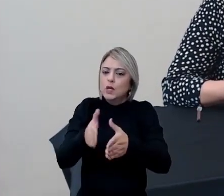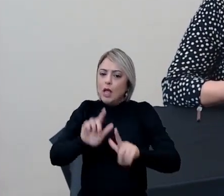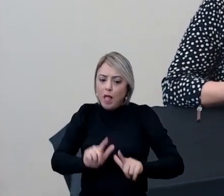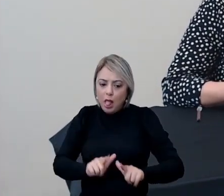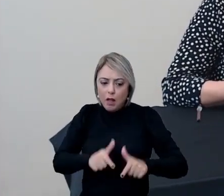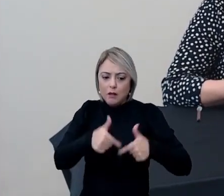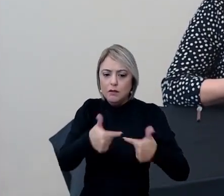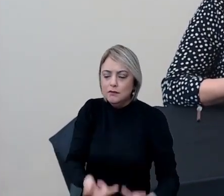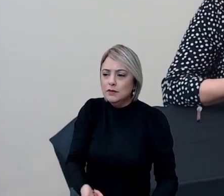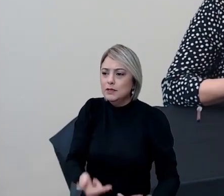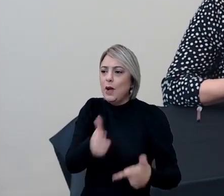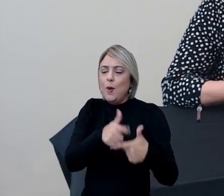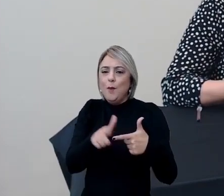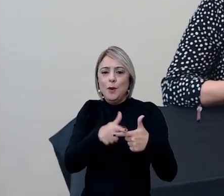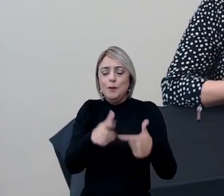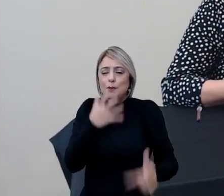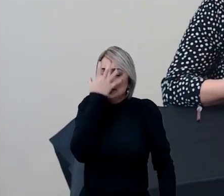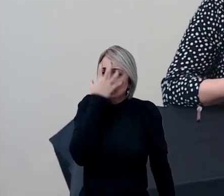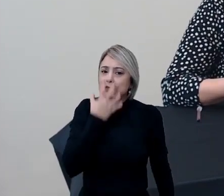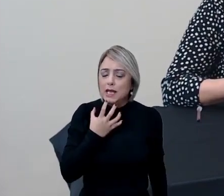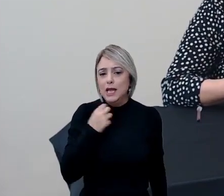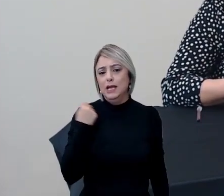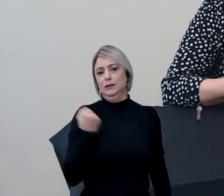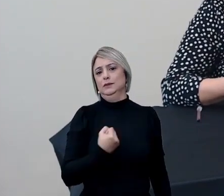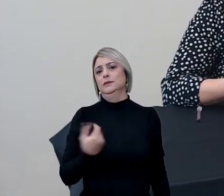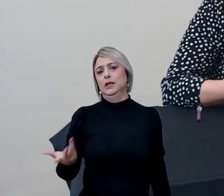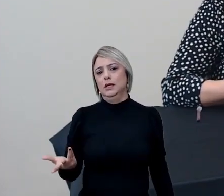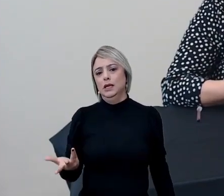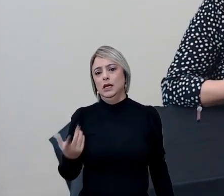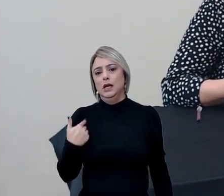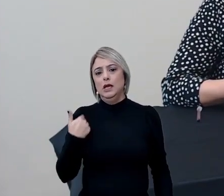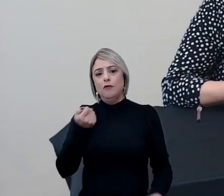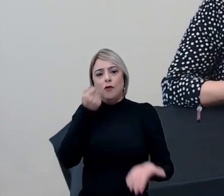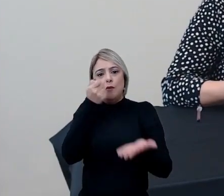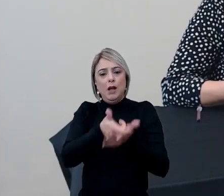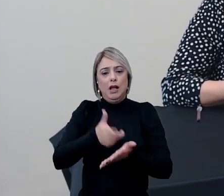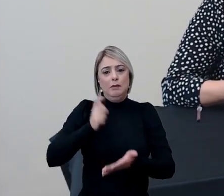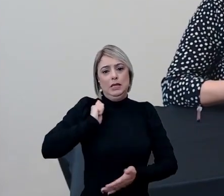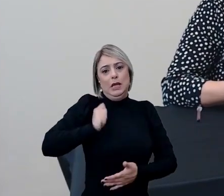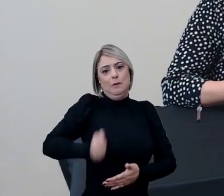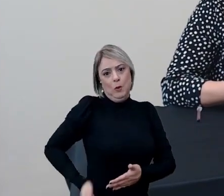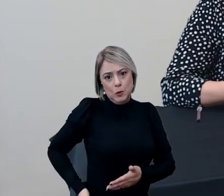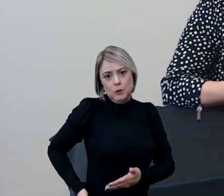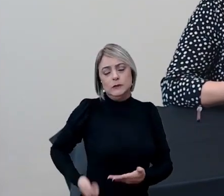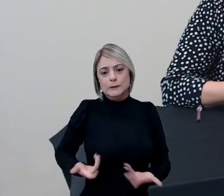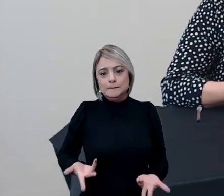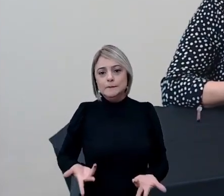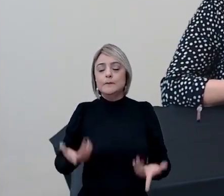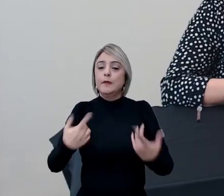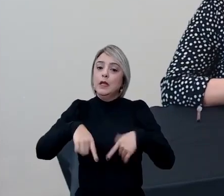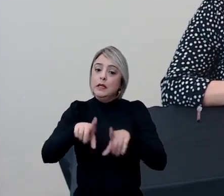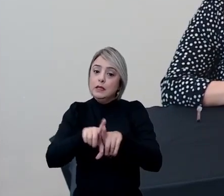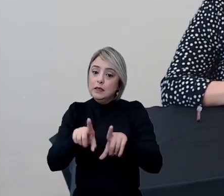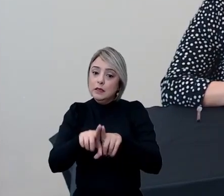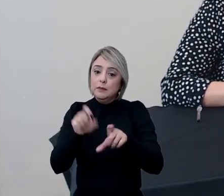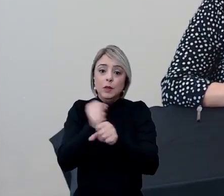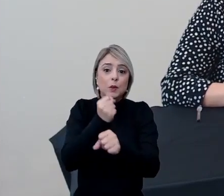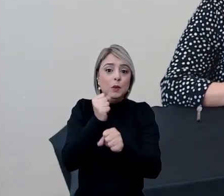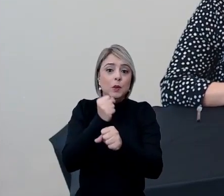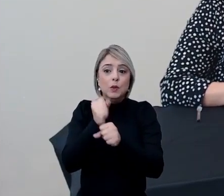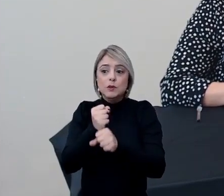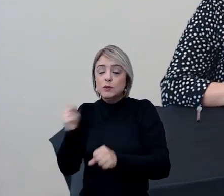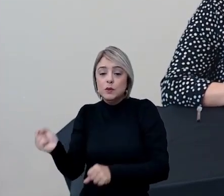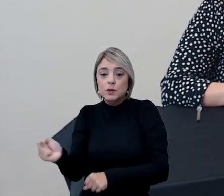enfrentar uma crise muito séria, que foi o não pagamento das bolsas, e, por outro lado, também construir,